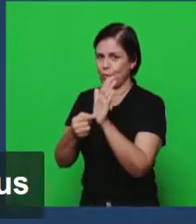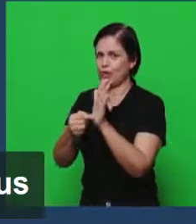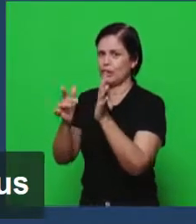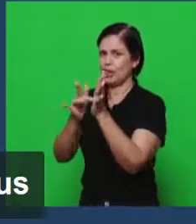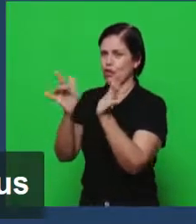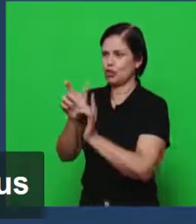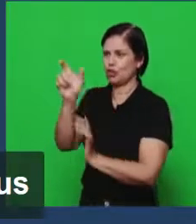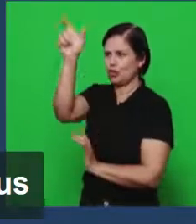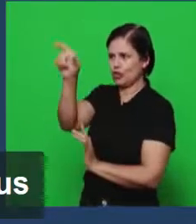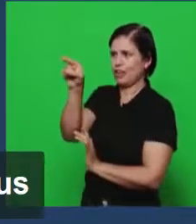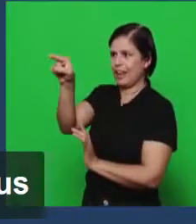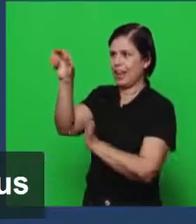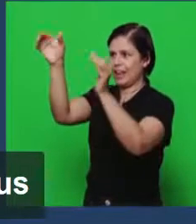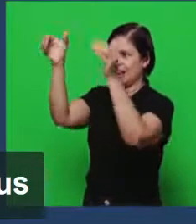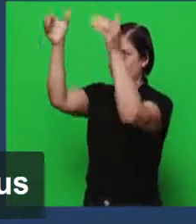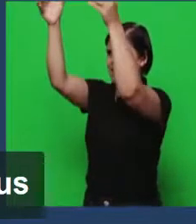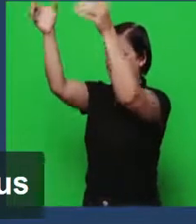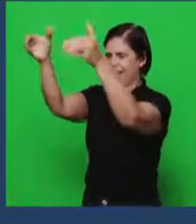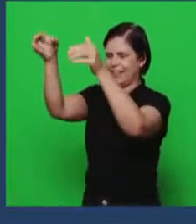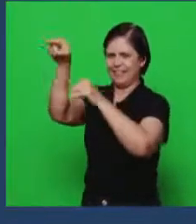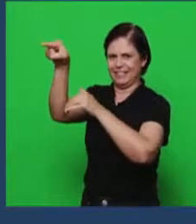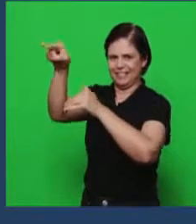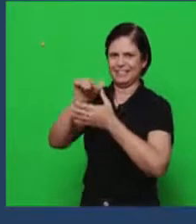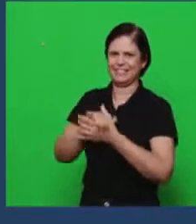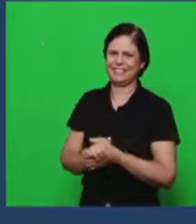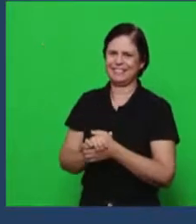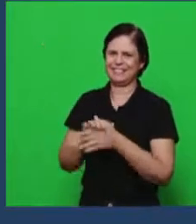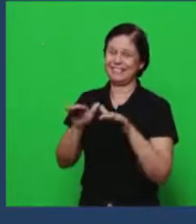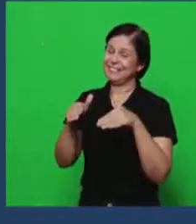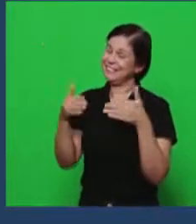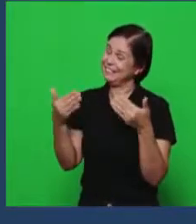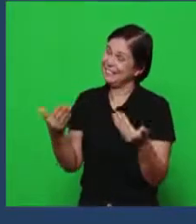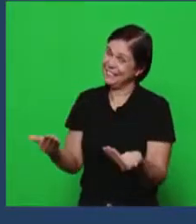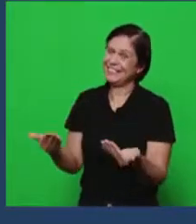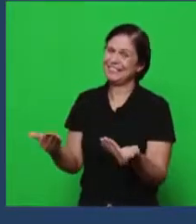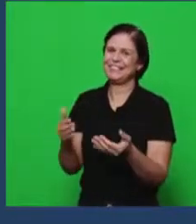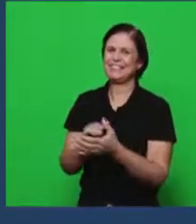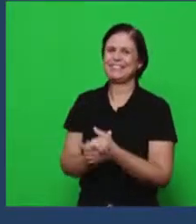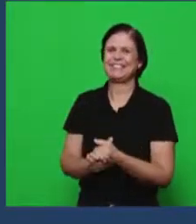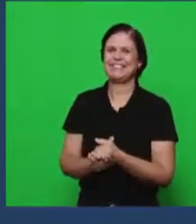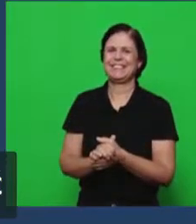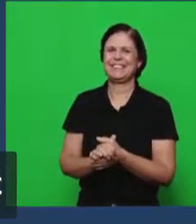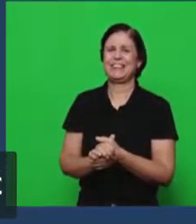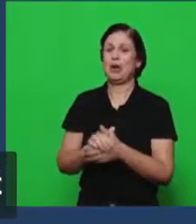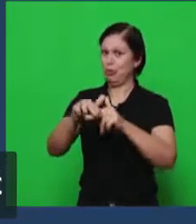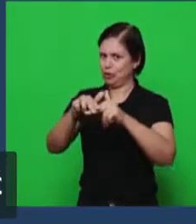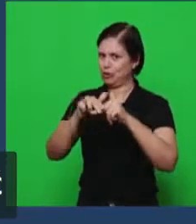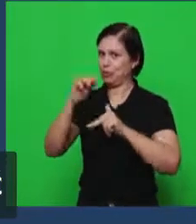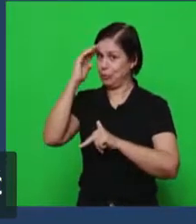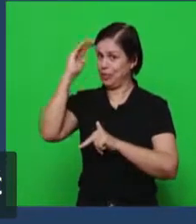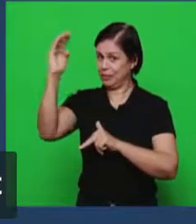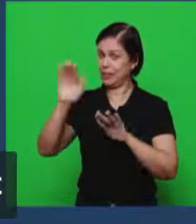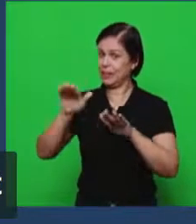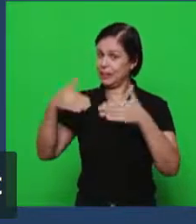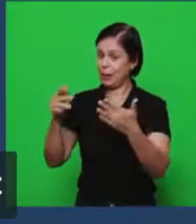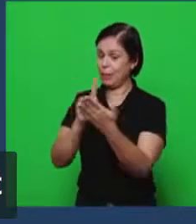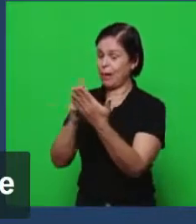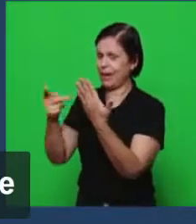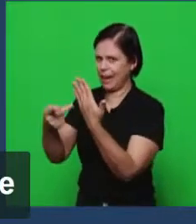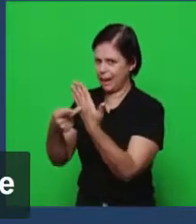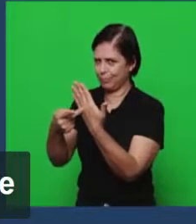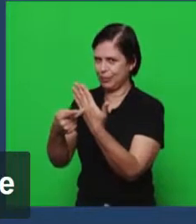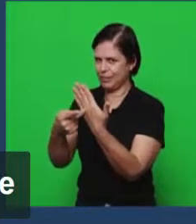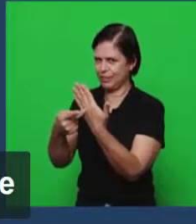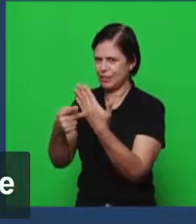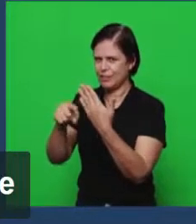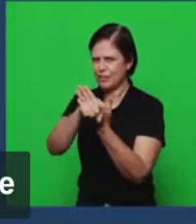portanto apresenta o senhor jesus na condição de rei e é por isso então que essas parábolas são contadas por